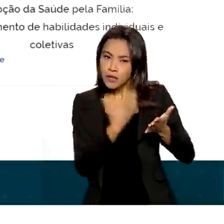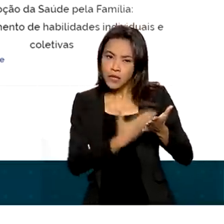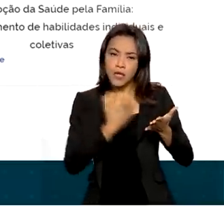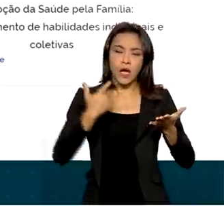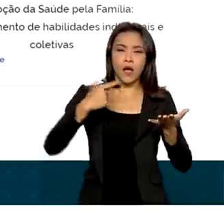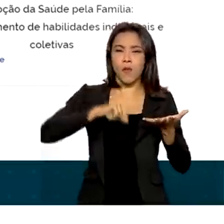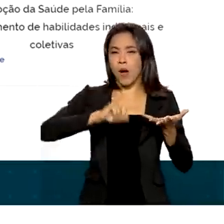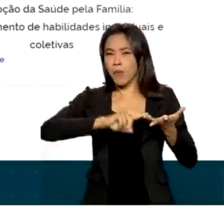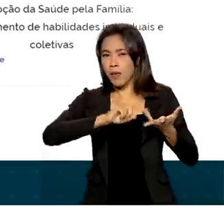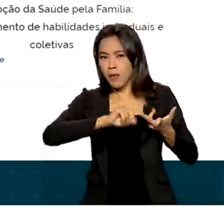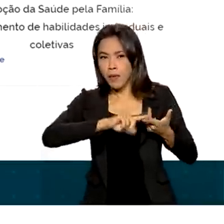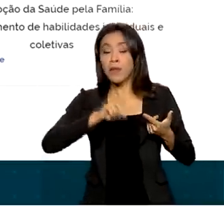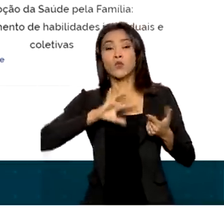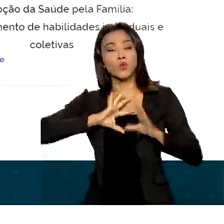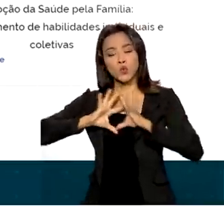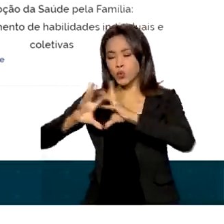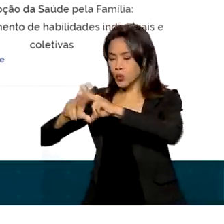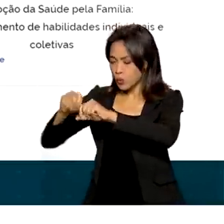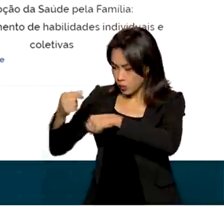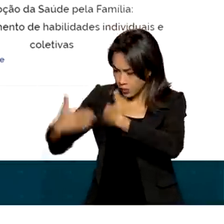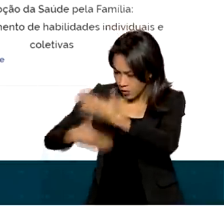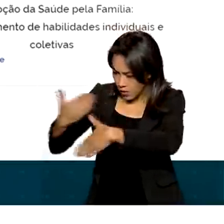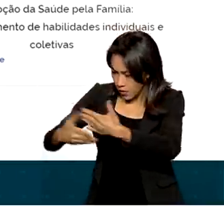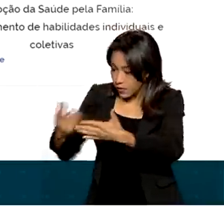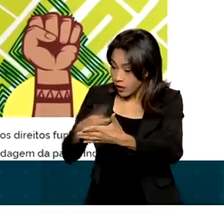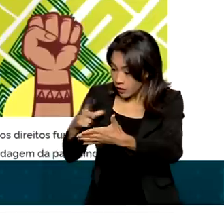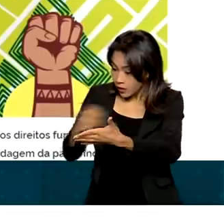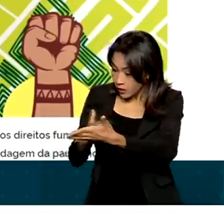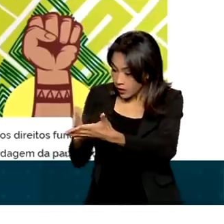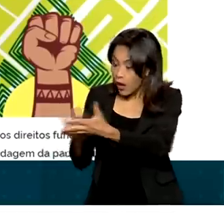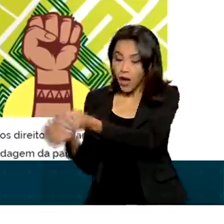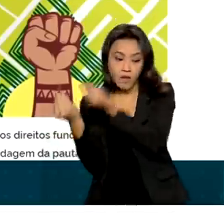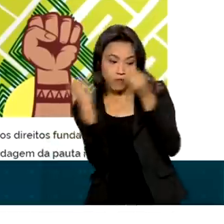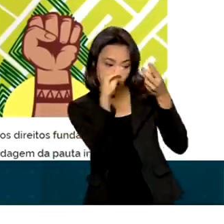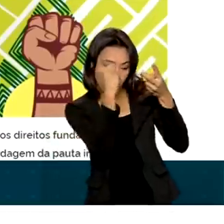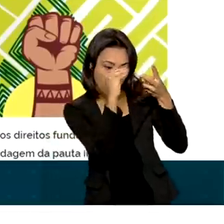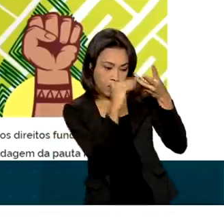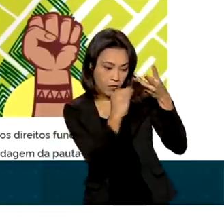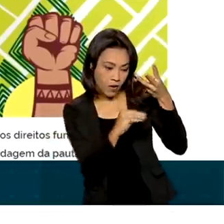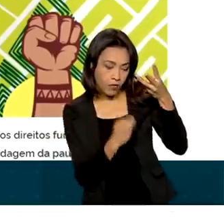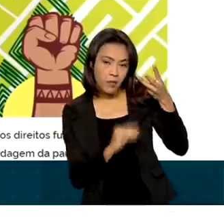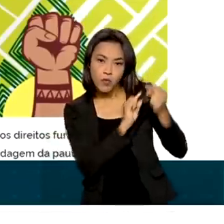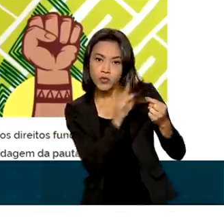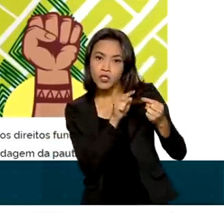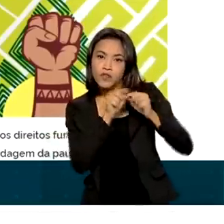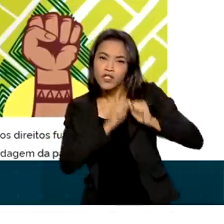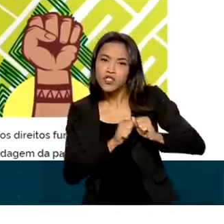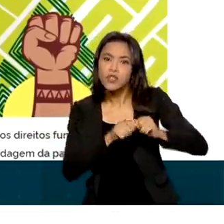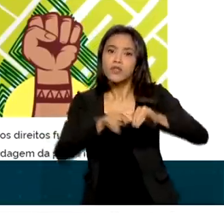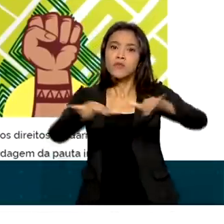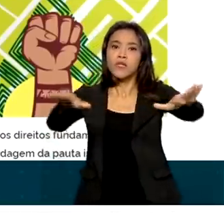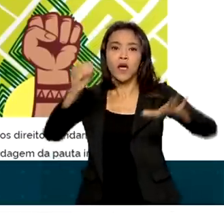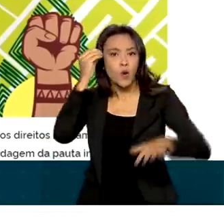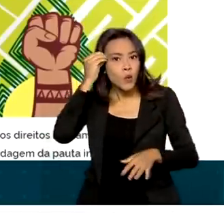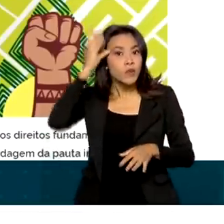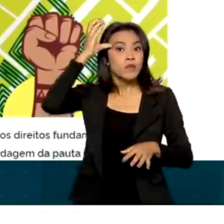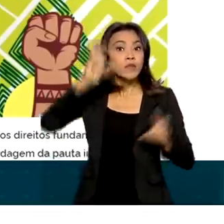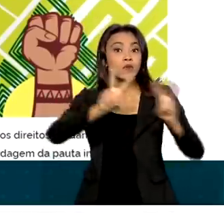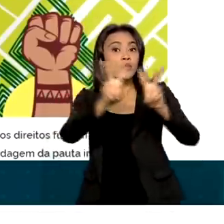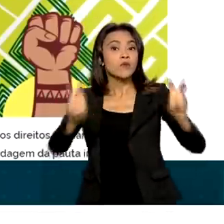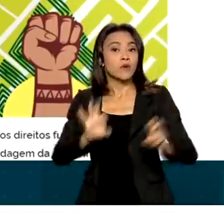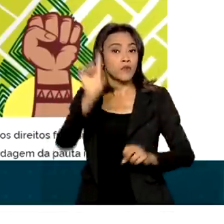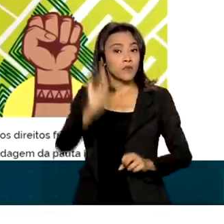material produzido pelo Ministério e parceiros sobre o tema. A ideia é disseminar conhecimento sobre direitos humanos